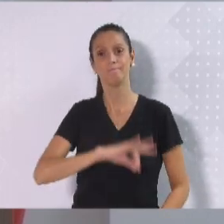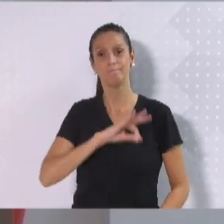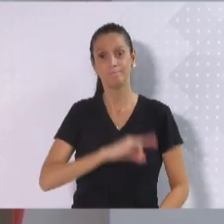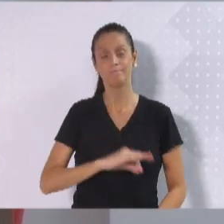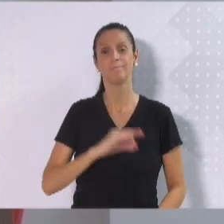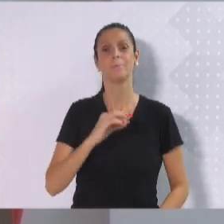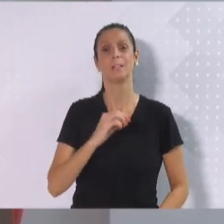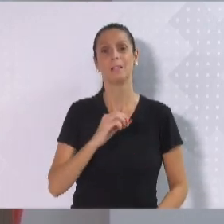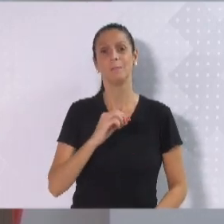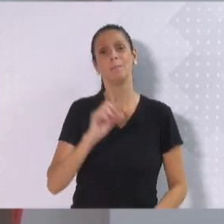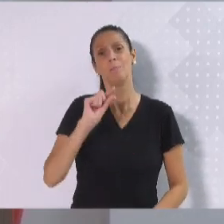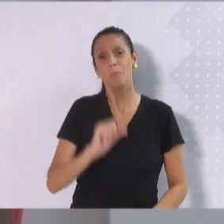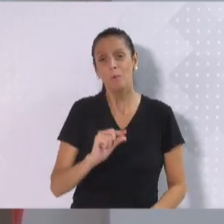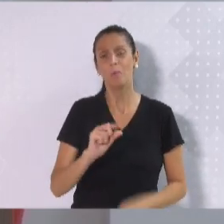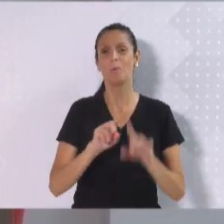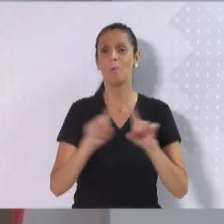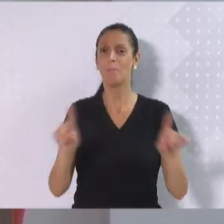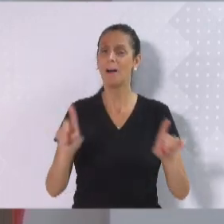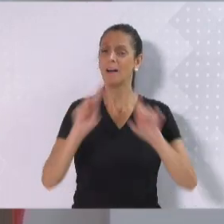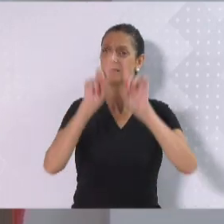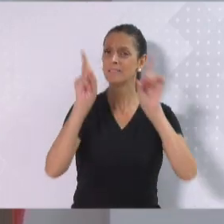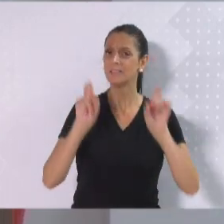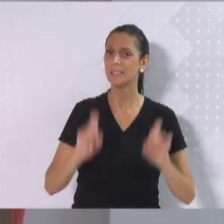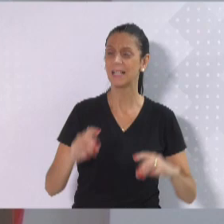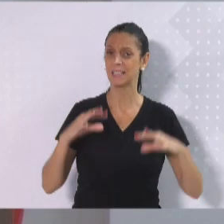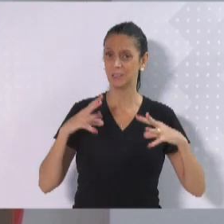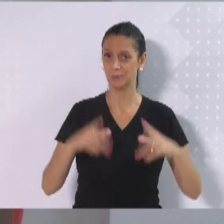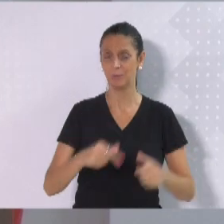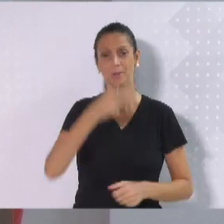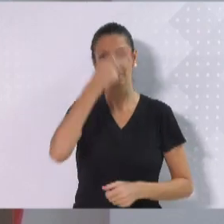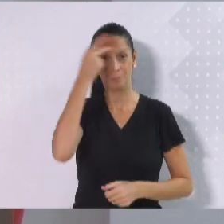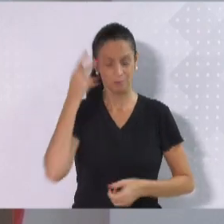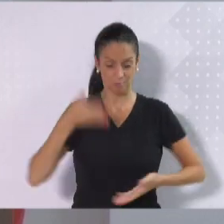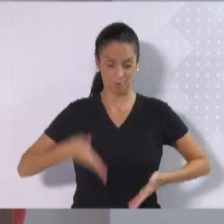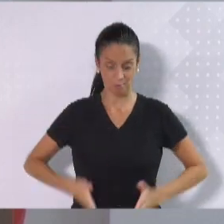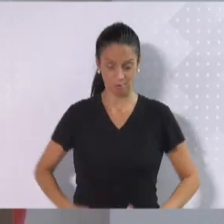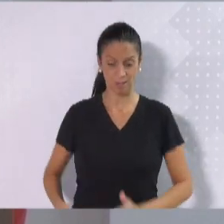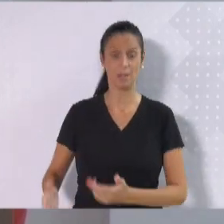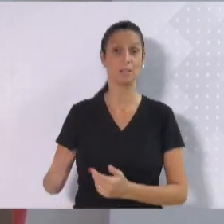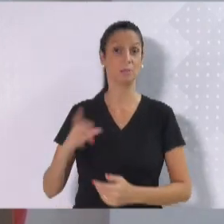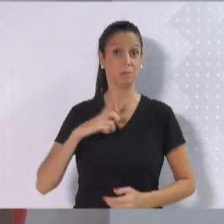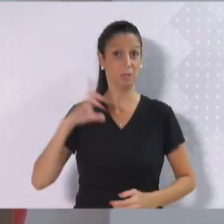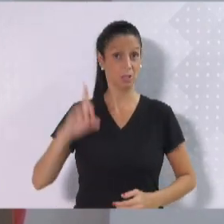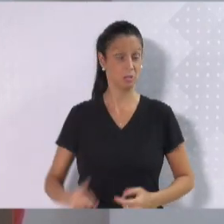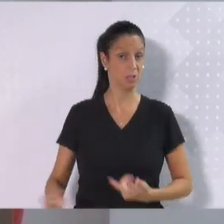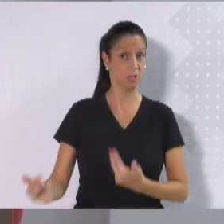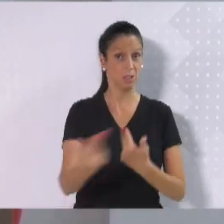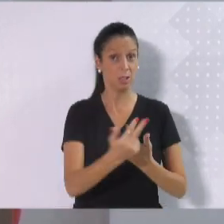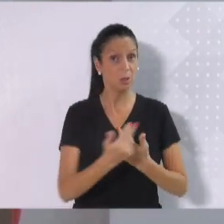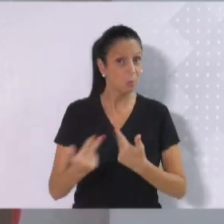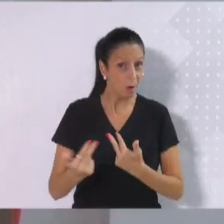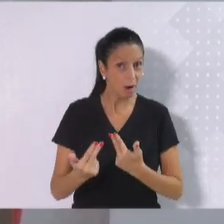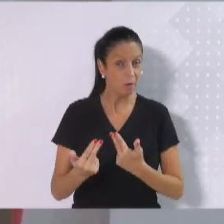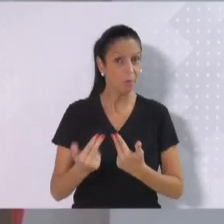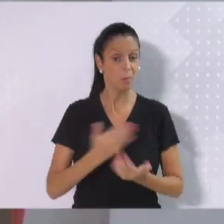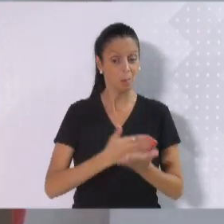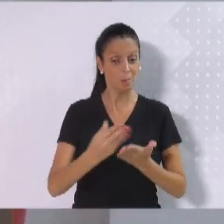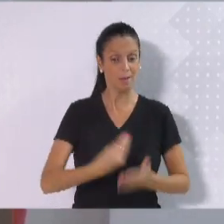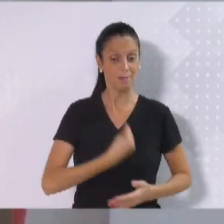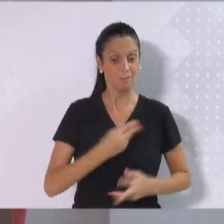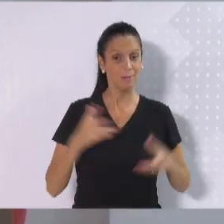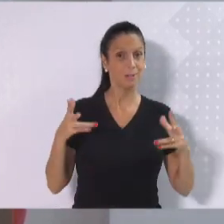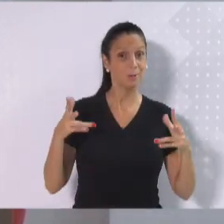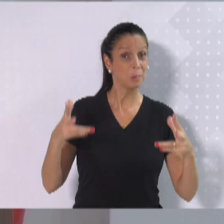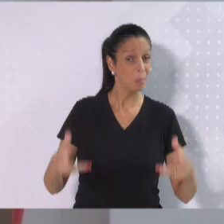Será que todas as pessoas nascem com as mesmas condições, no mesmo ponto de partida? Será que essas